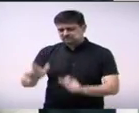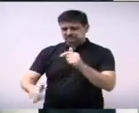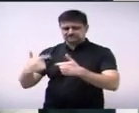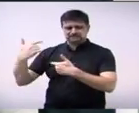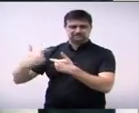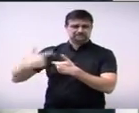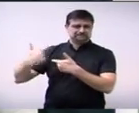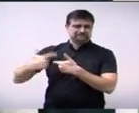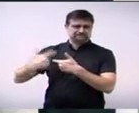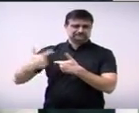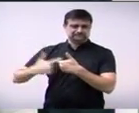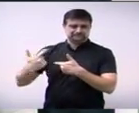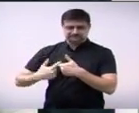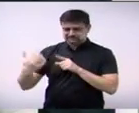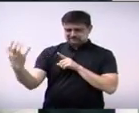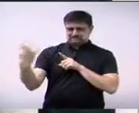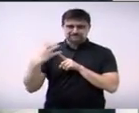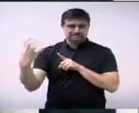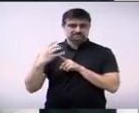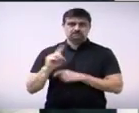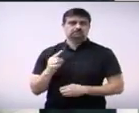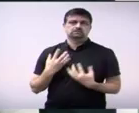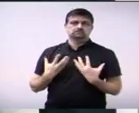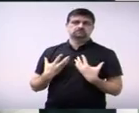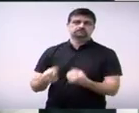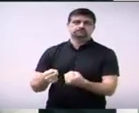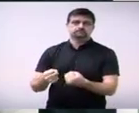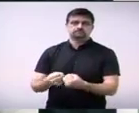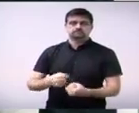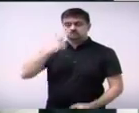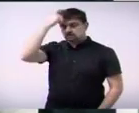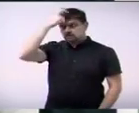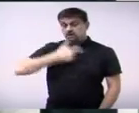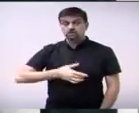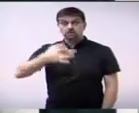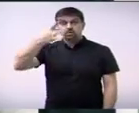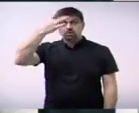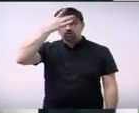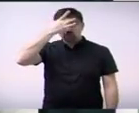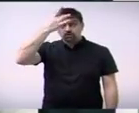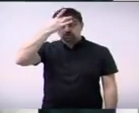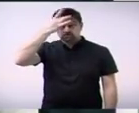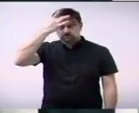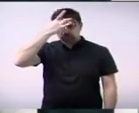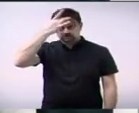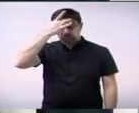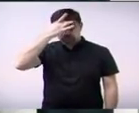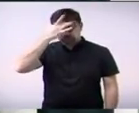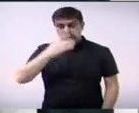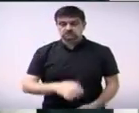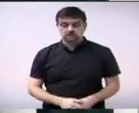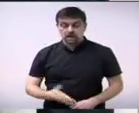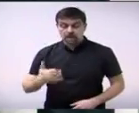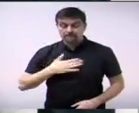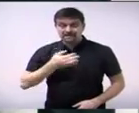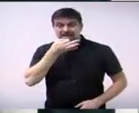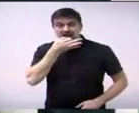nunca foi motivado por pressão apenas por convicções de achar isso ou aquilo